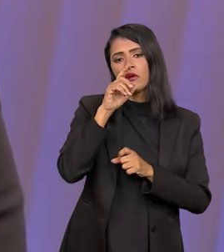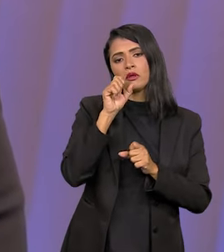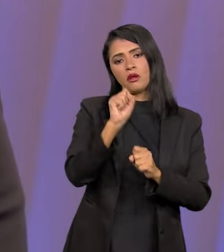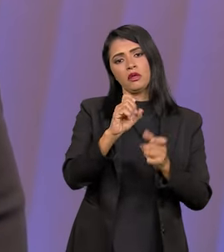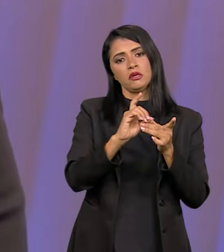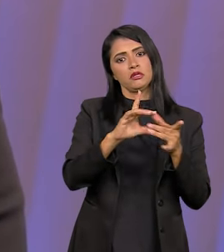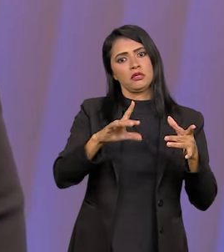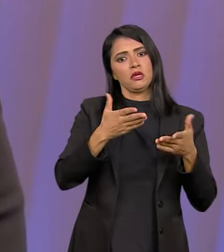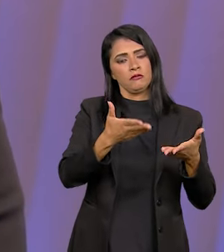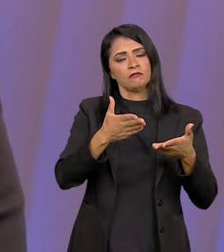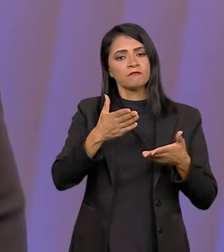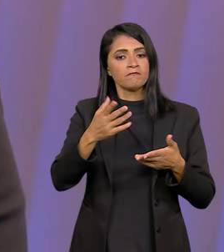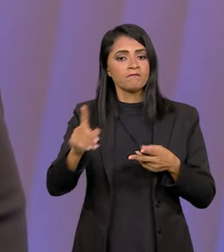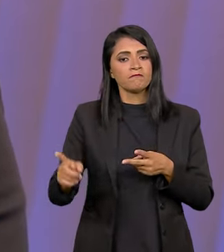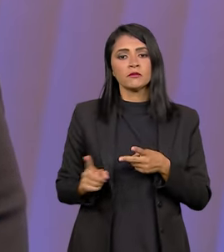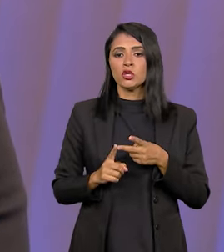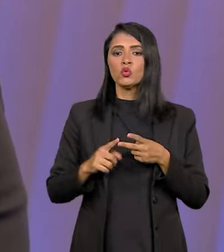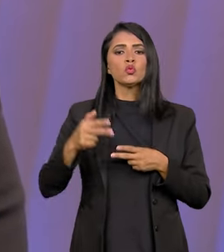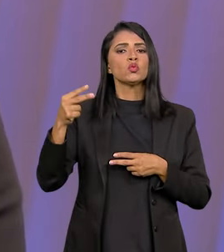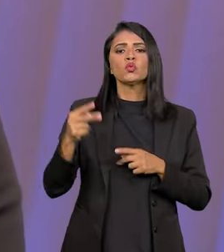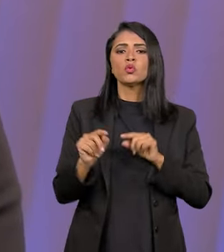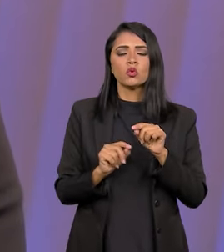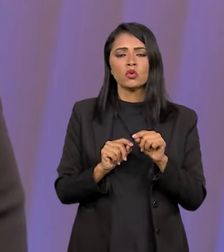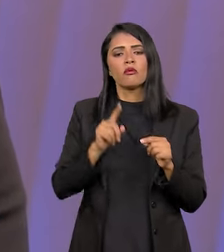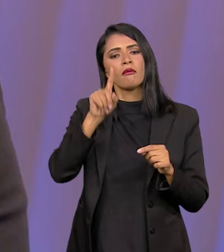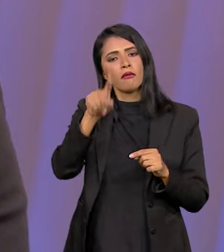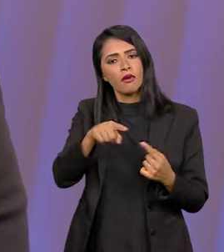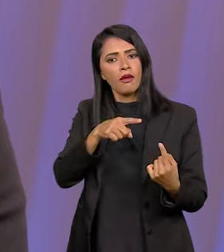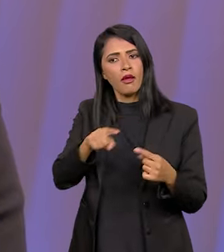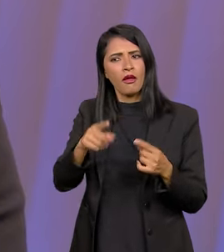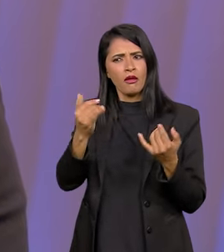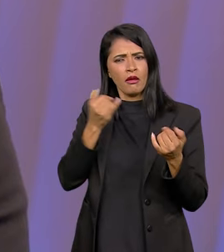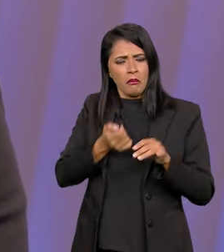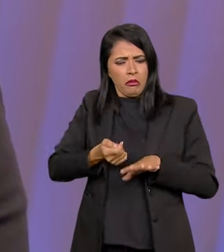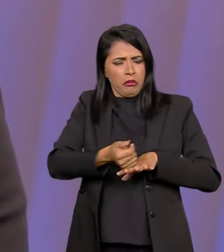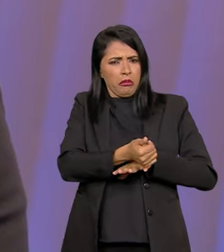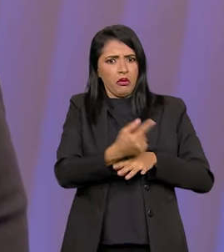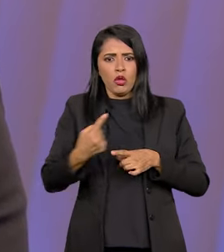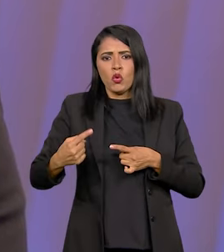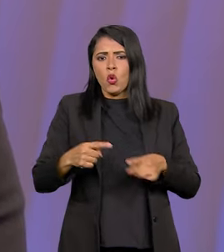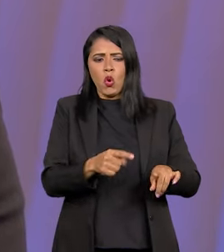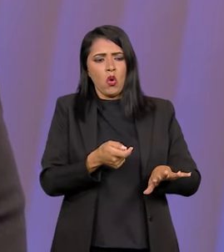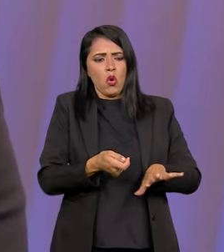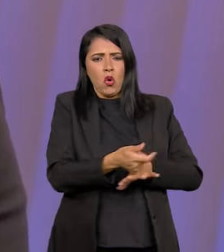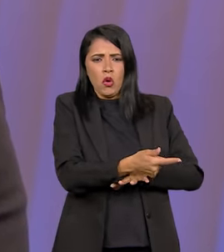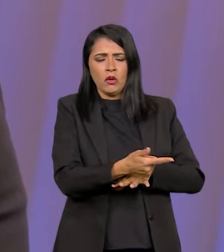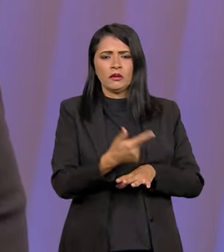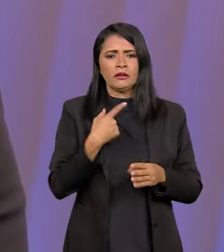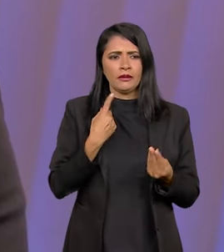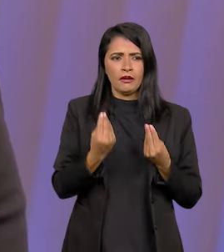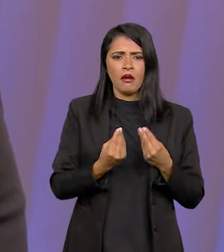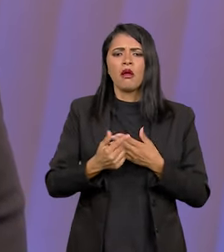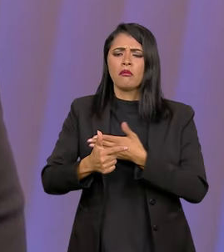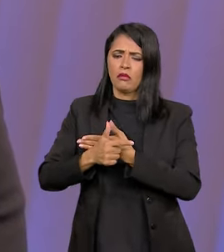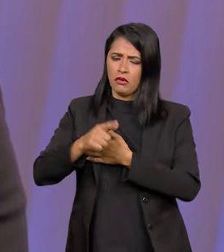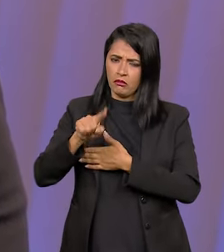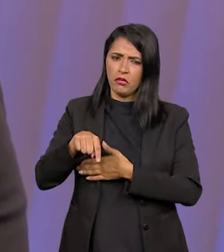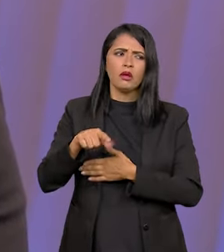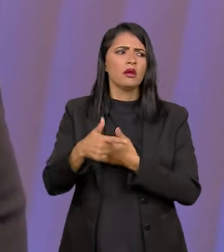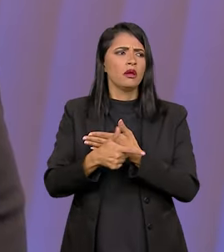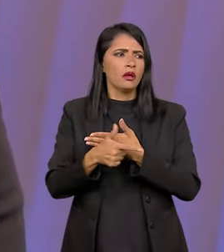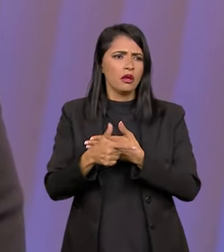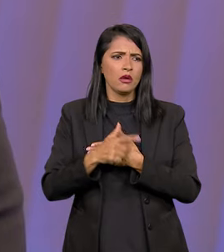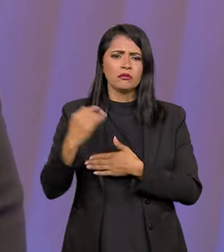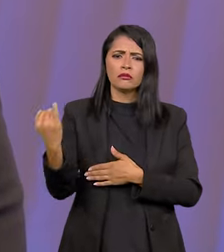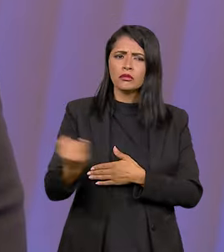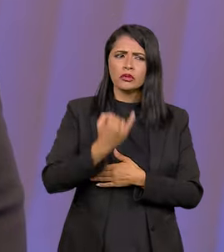primeiramente, fortalecer a democracia. E um segundo aspecto é o combate à desinformação. É o combate às fake news. Isso é um